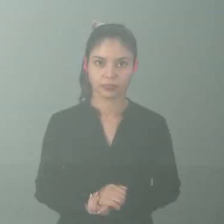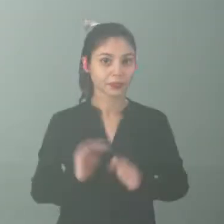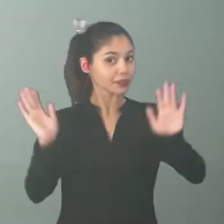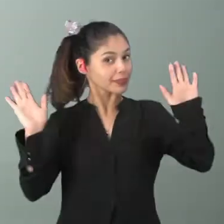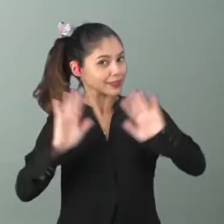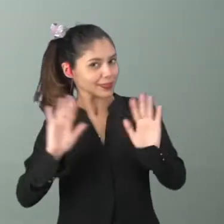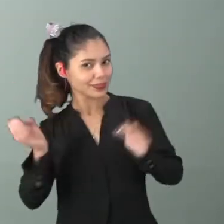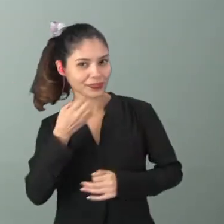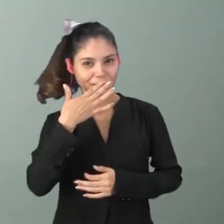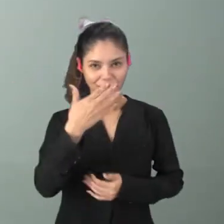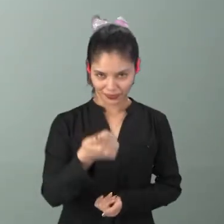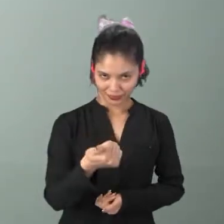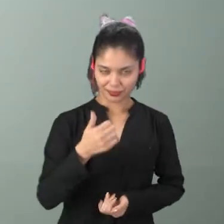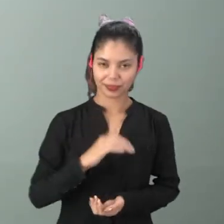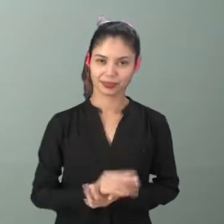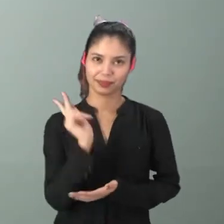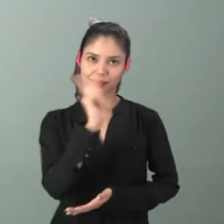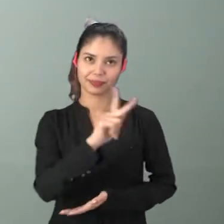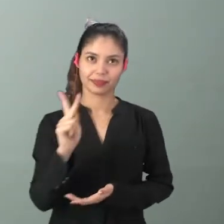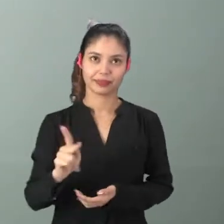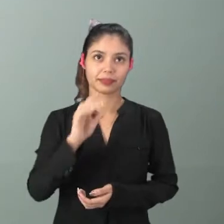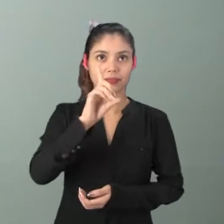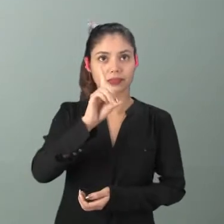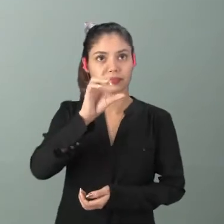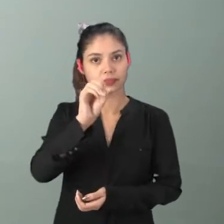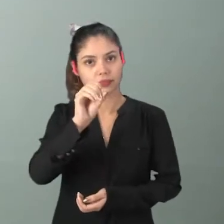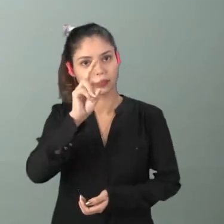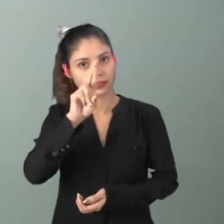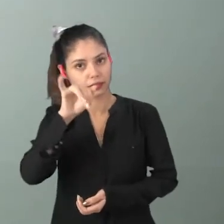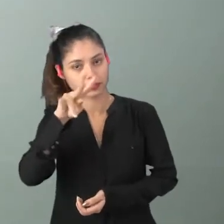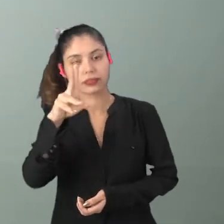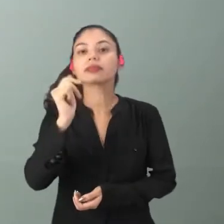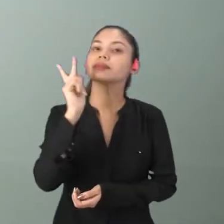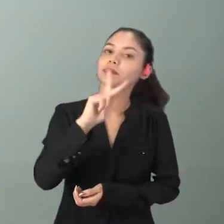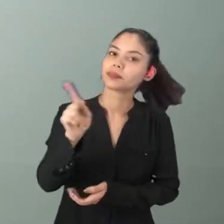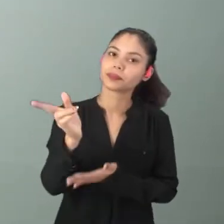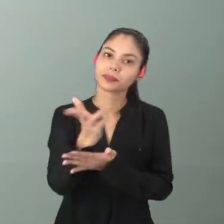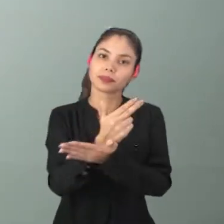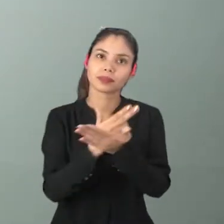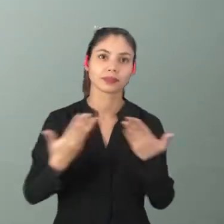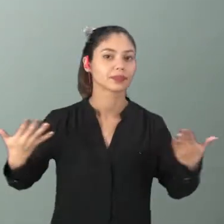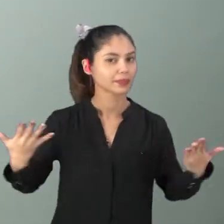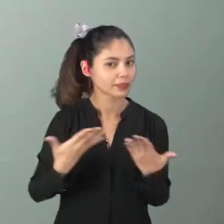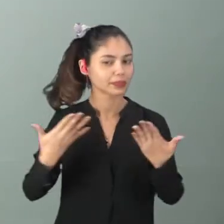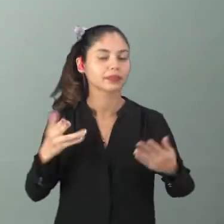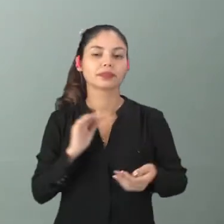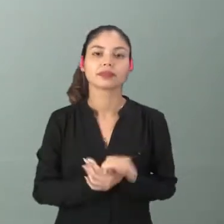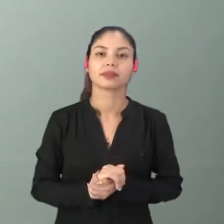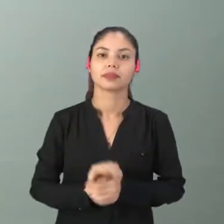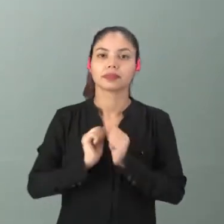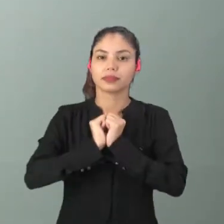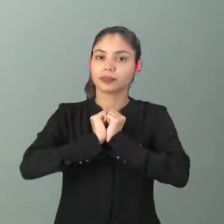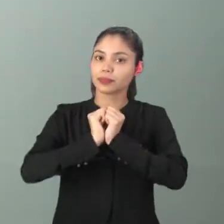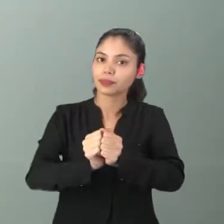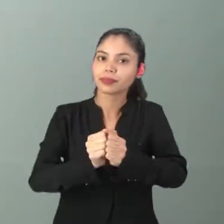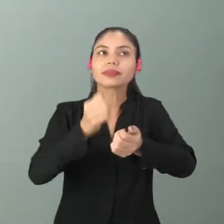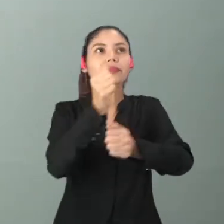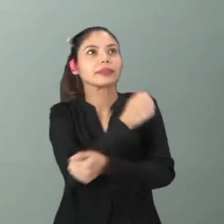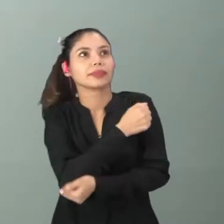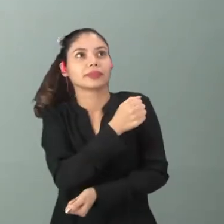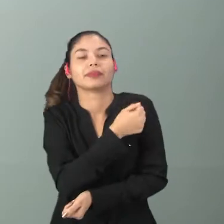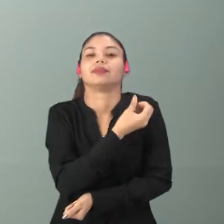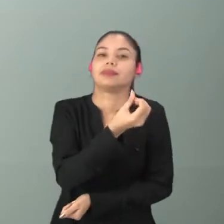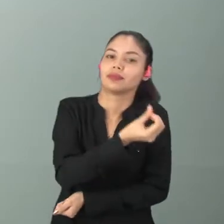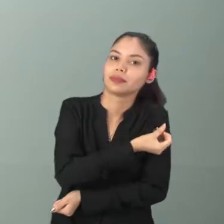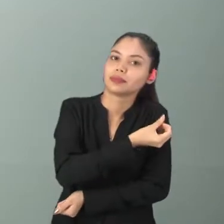Olá, tudo bem? Eu sou a professora Dorinha, professora de arte, e hoje estarei com você, aluno do